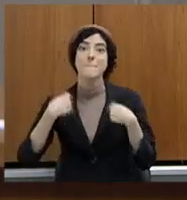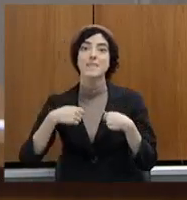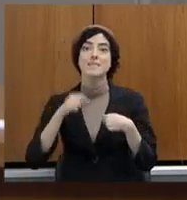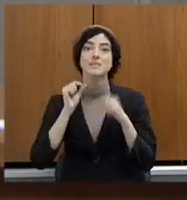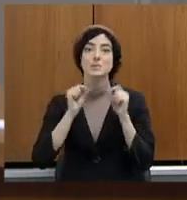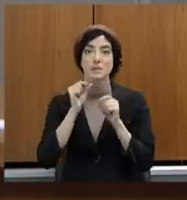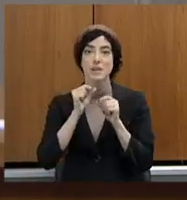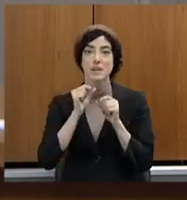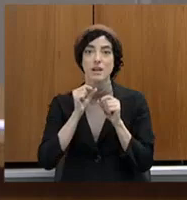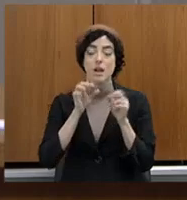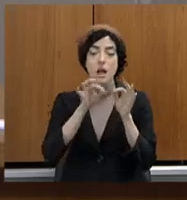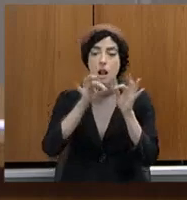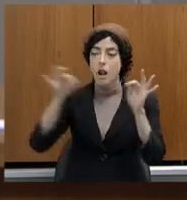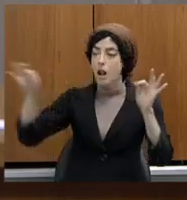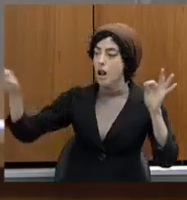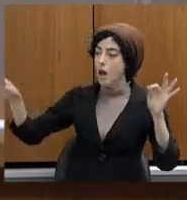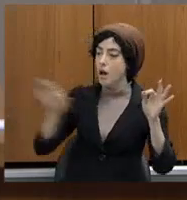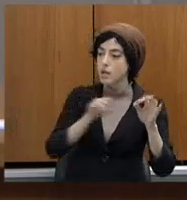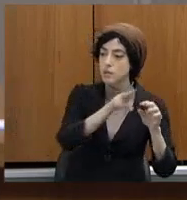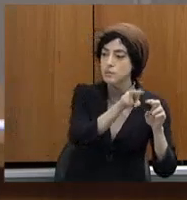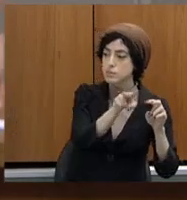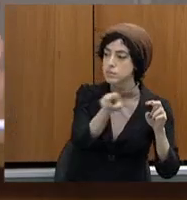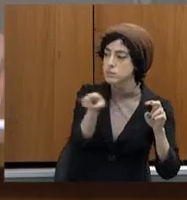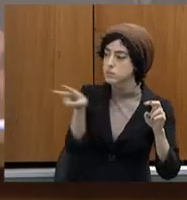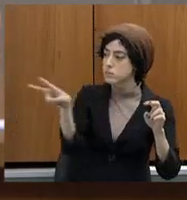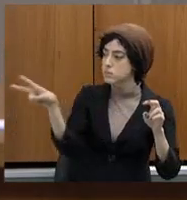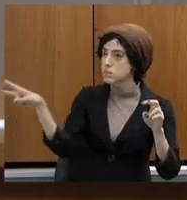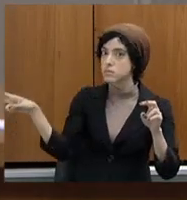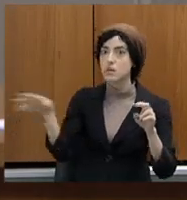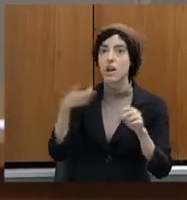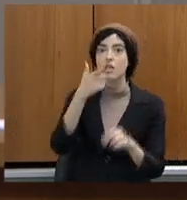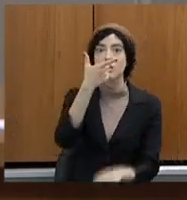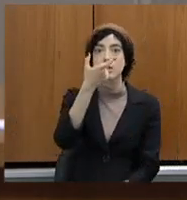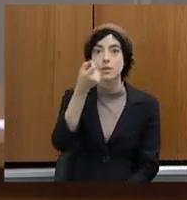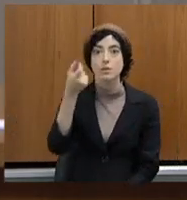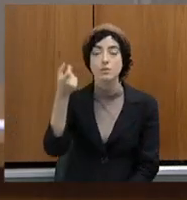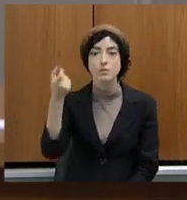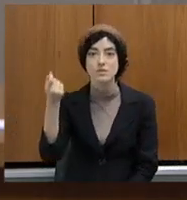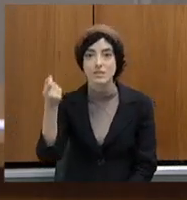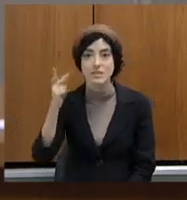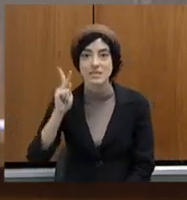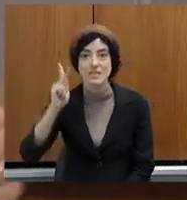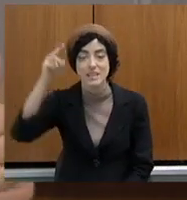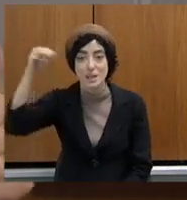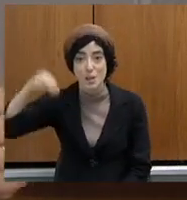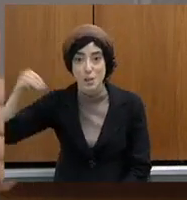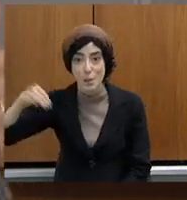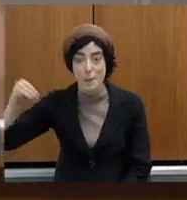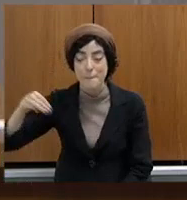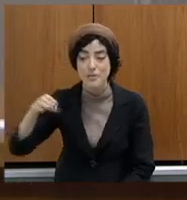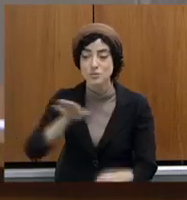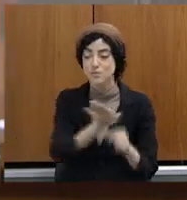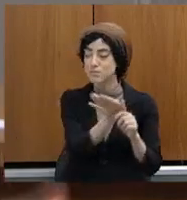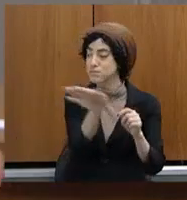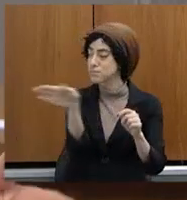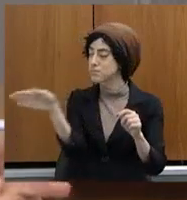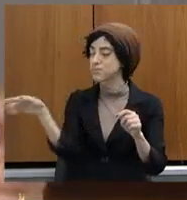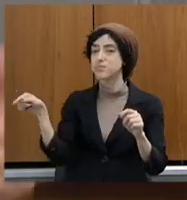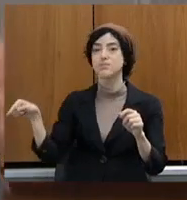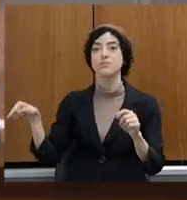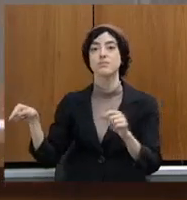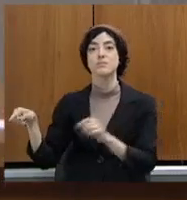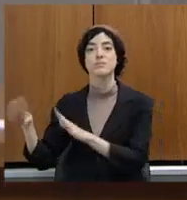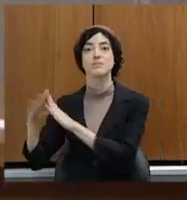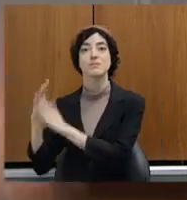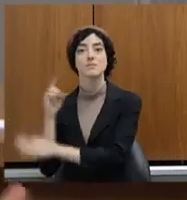deslocar 200 quilômetros de ida e 200 de volta, e a vítima também, e a testemunha